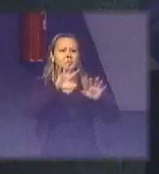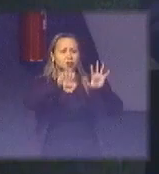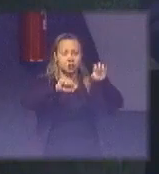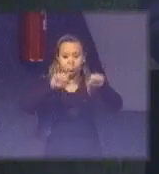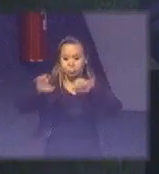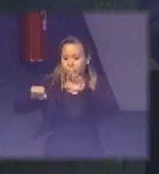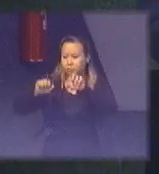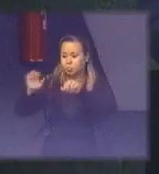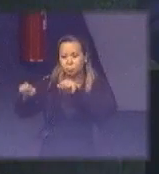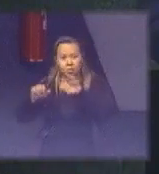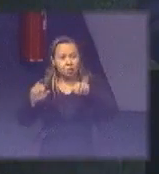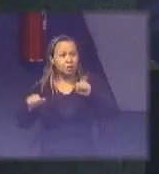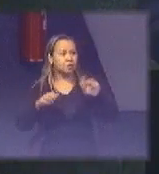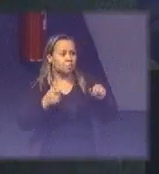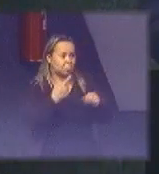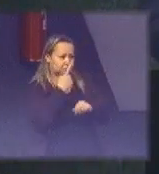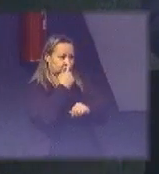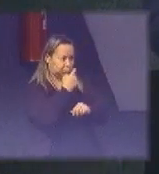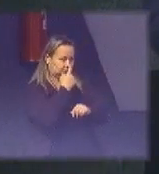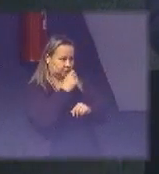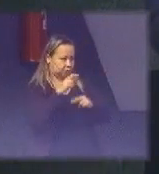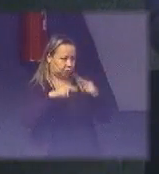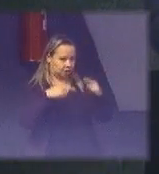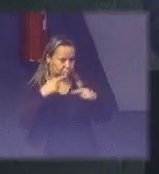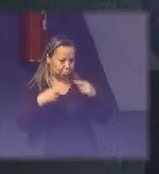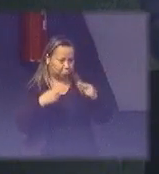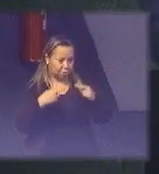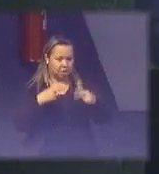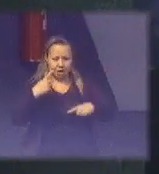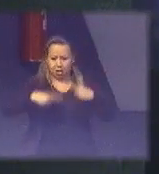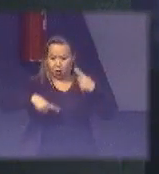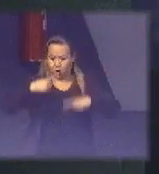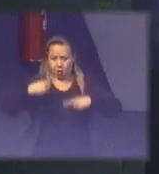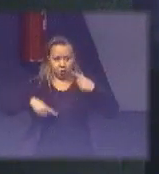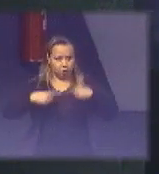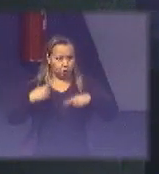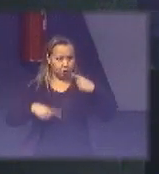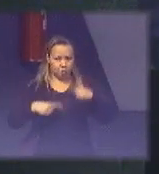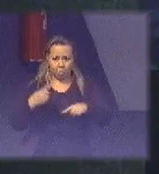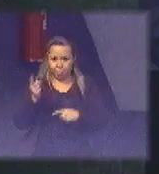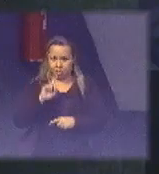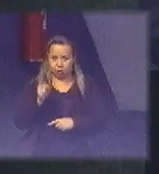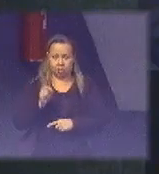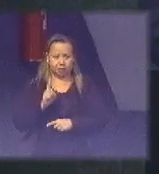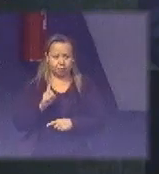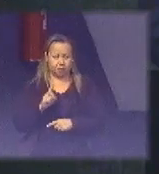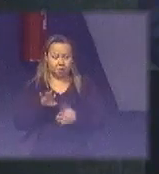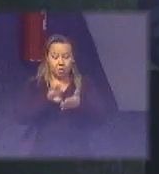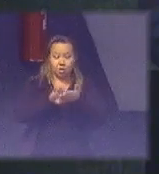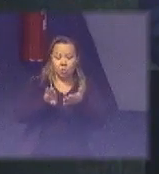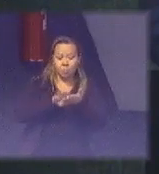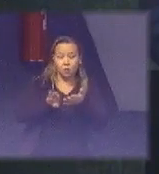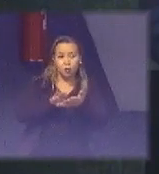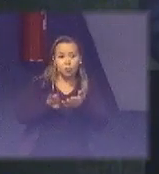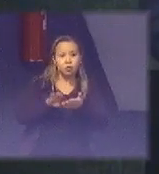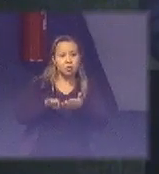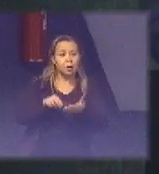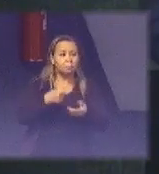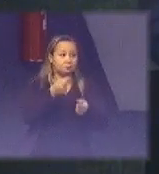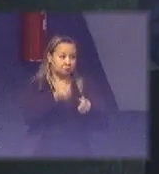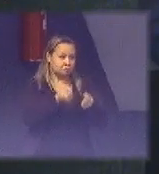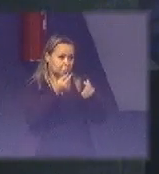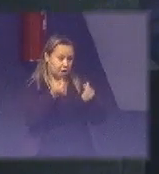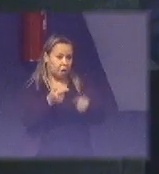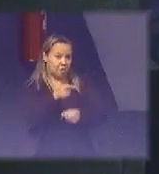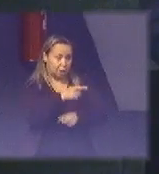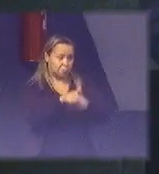partir do momento que nós, se a gente começar a competir com os catadores, a vai estar retirando a renda deles. Então, o objetivo não é esse. Em